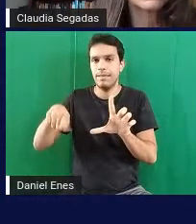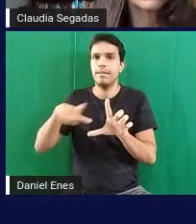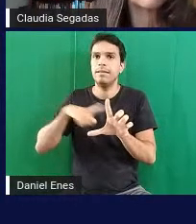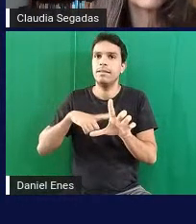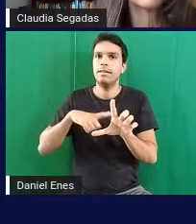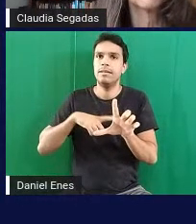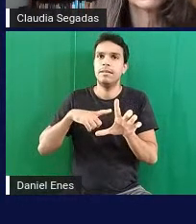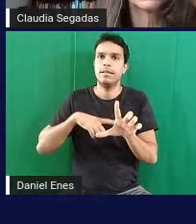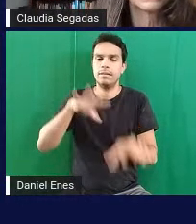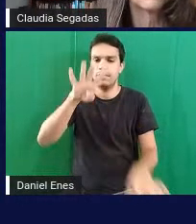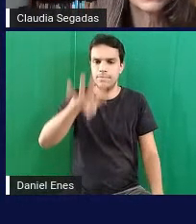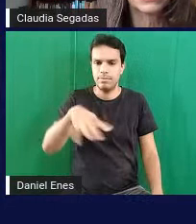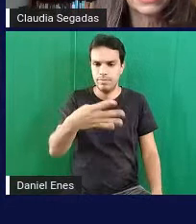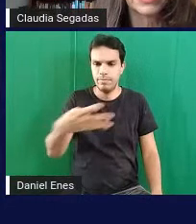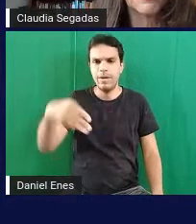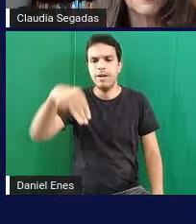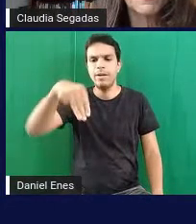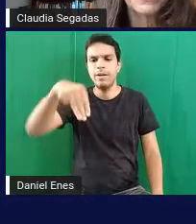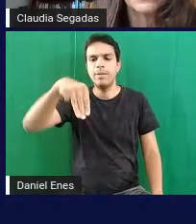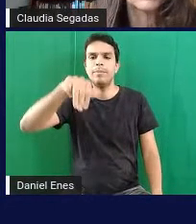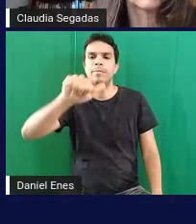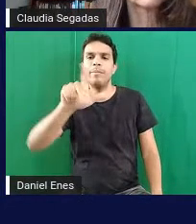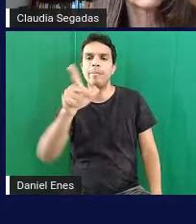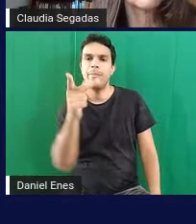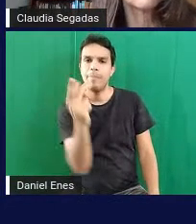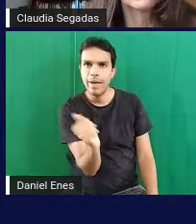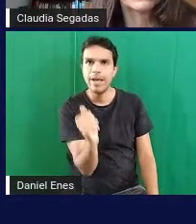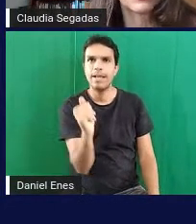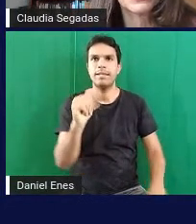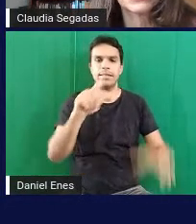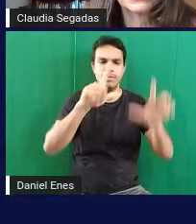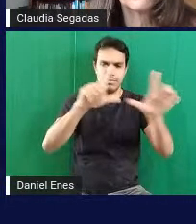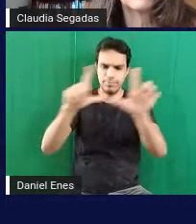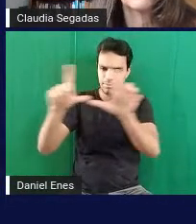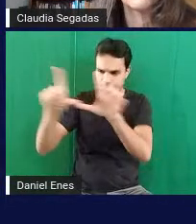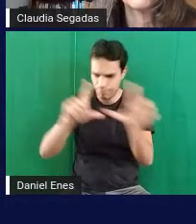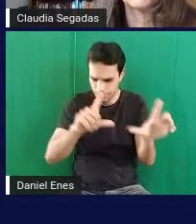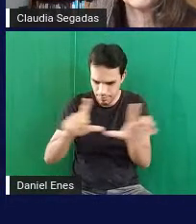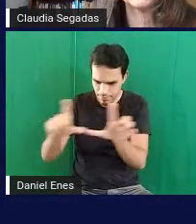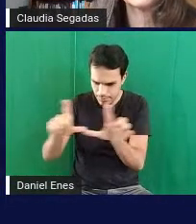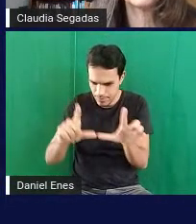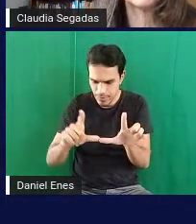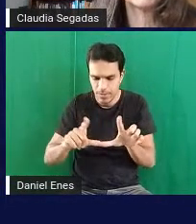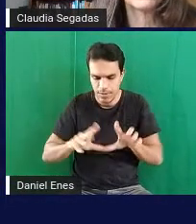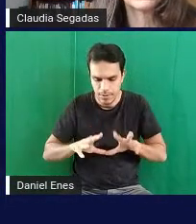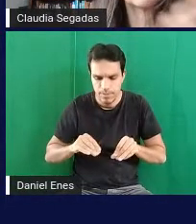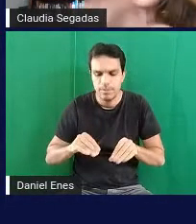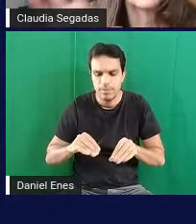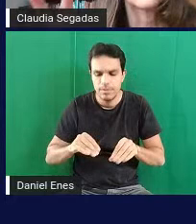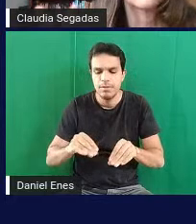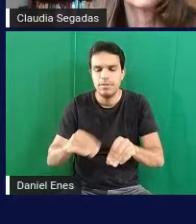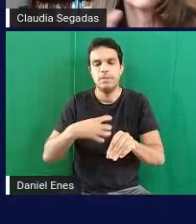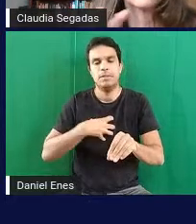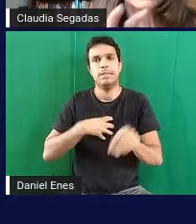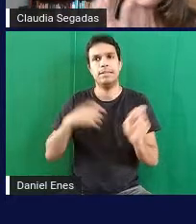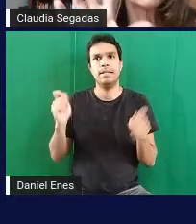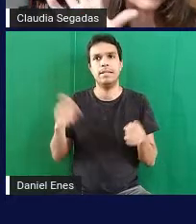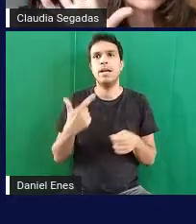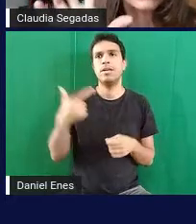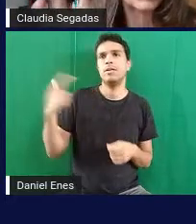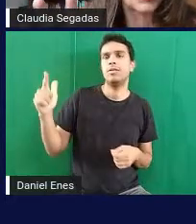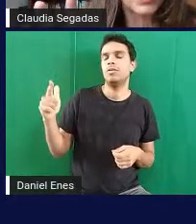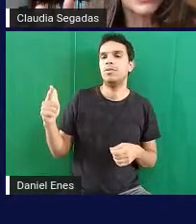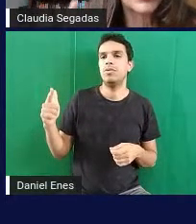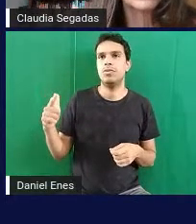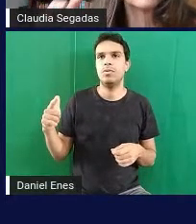quadriculada que é feito com material em relevo no outro também material em relevo feito com é um